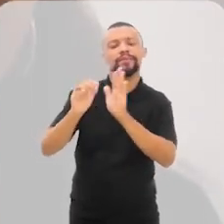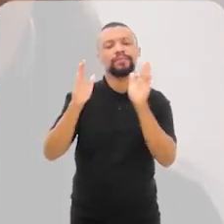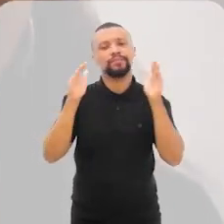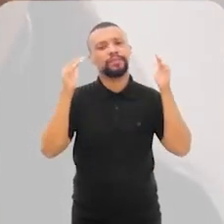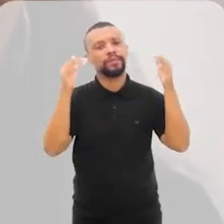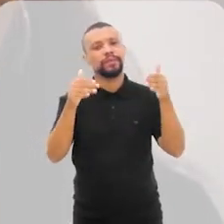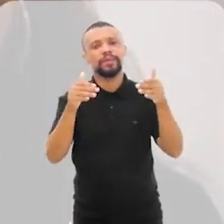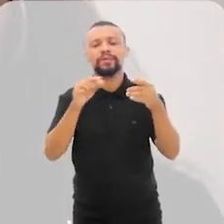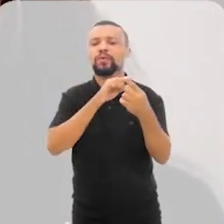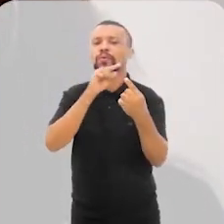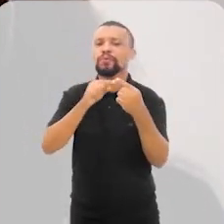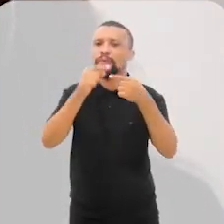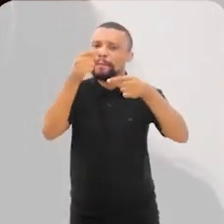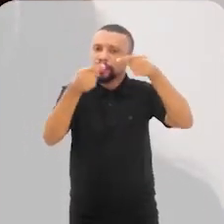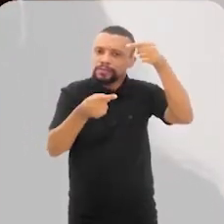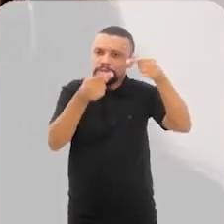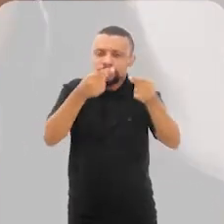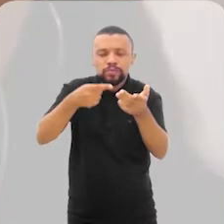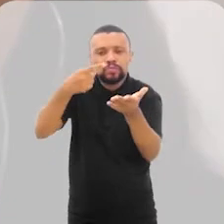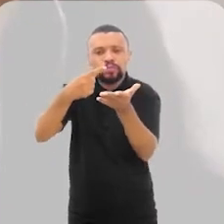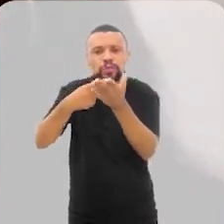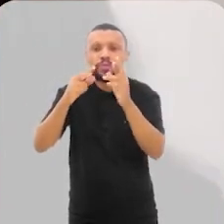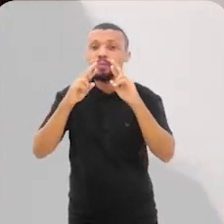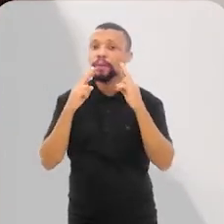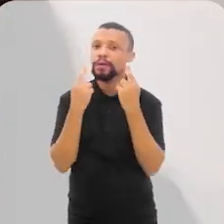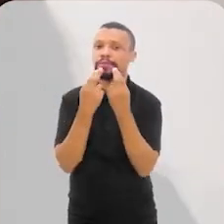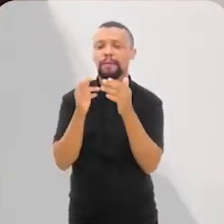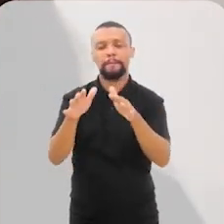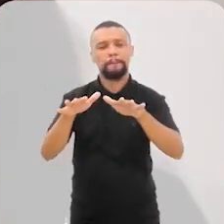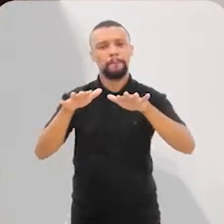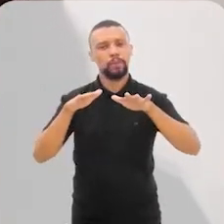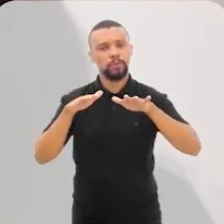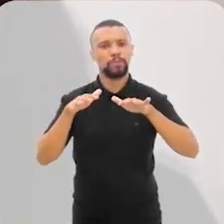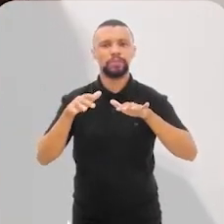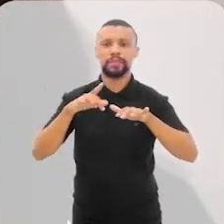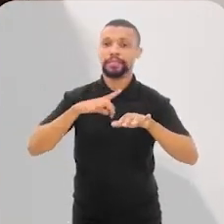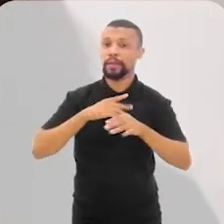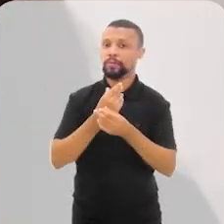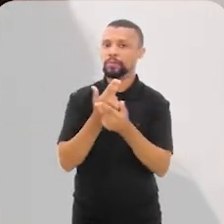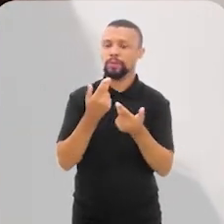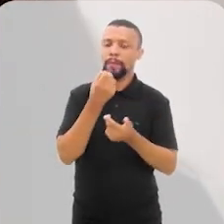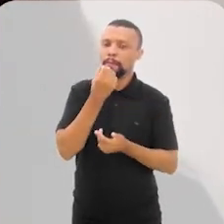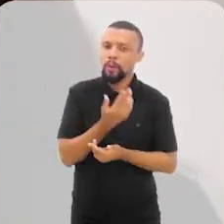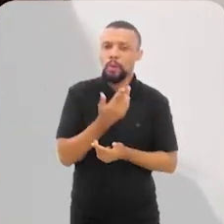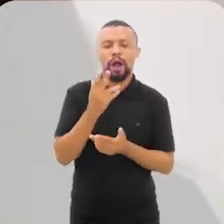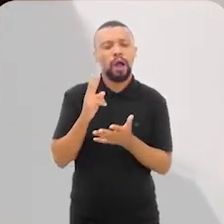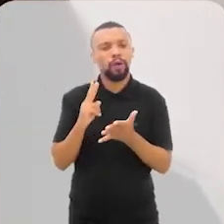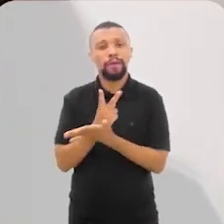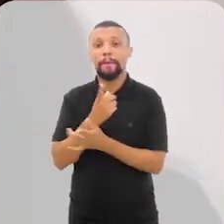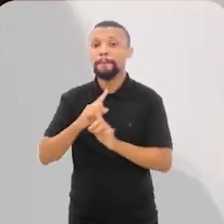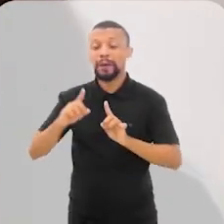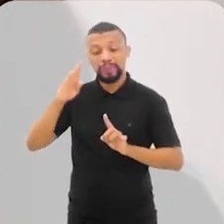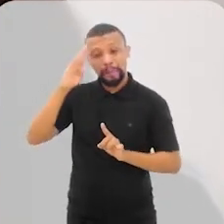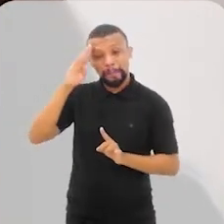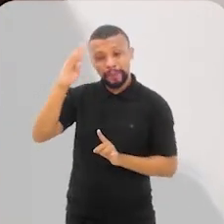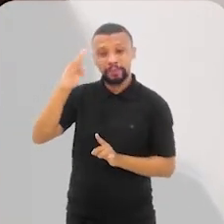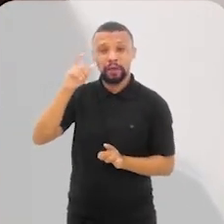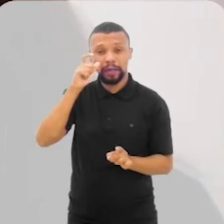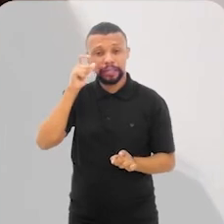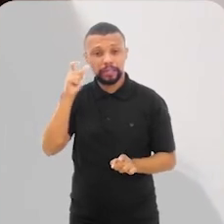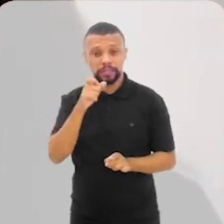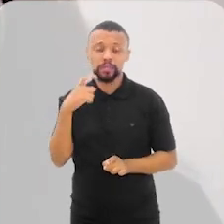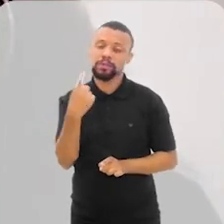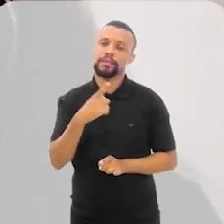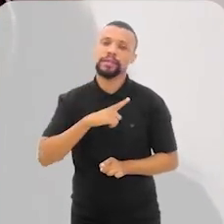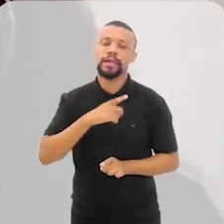discussão e audiência pública no ano passado, tem um monte de coisa boa acontecendo, mas eu acho que o mais interessante é isso.